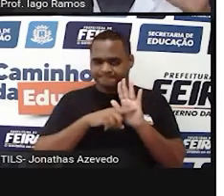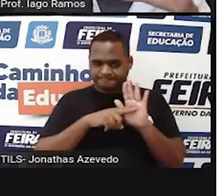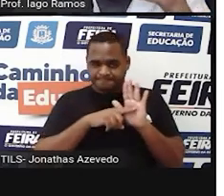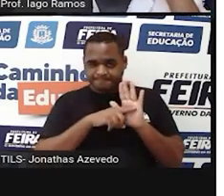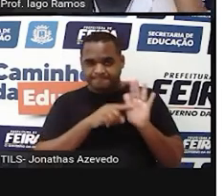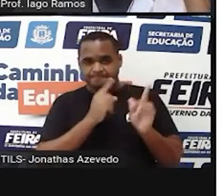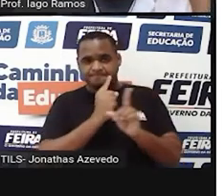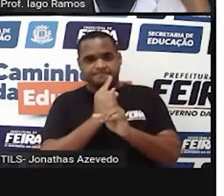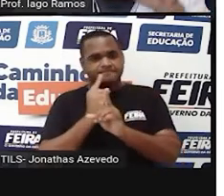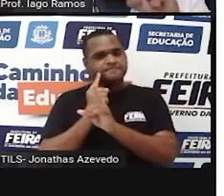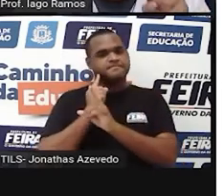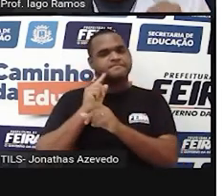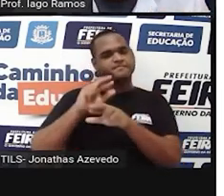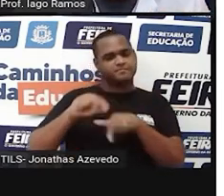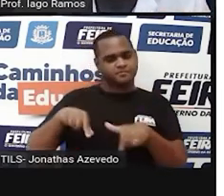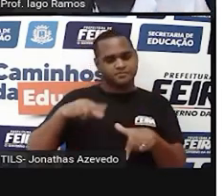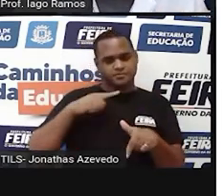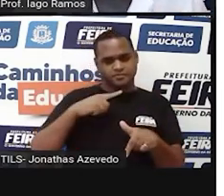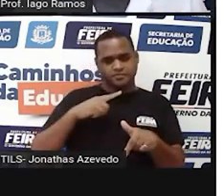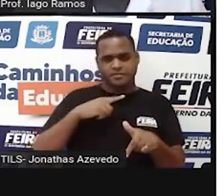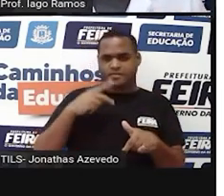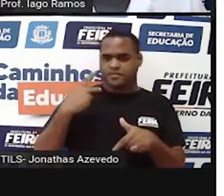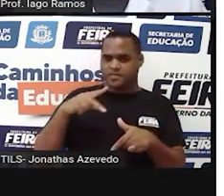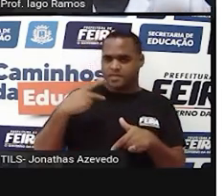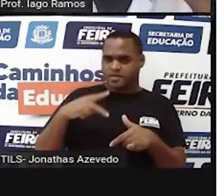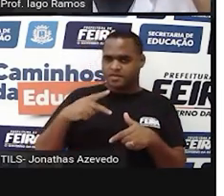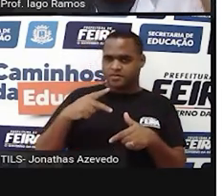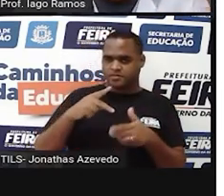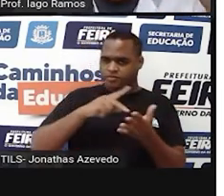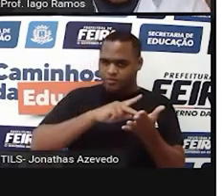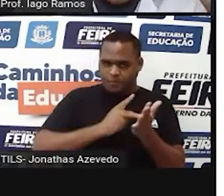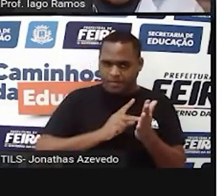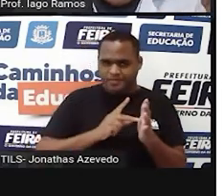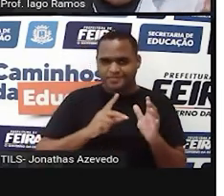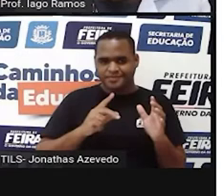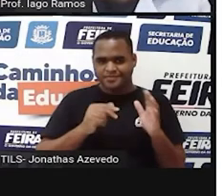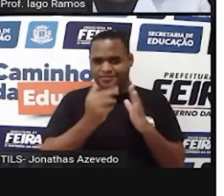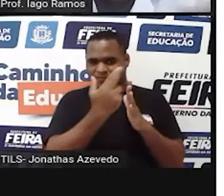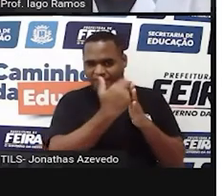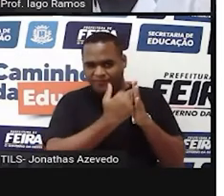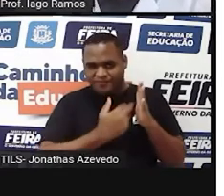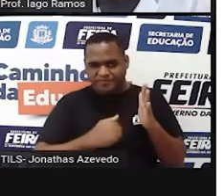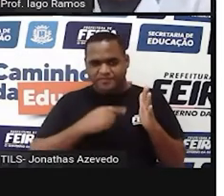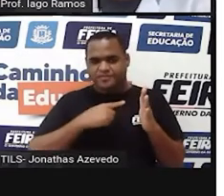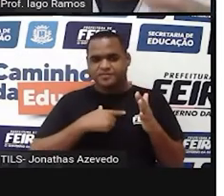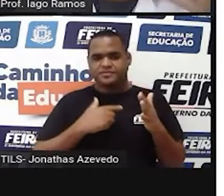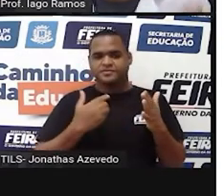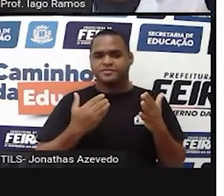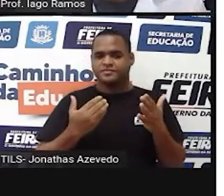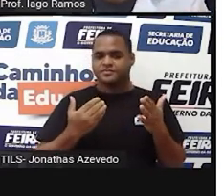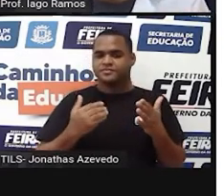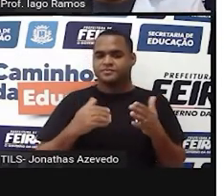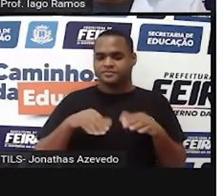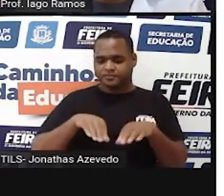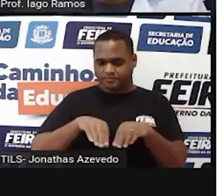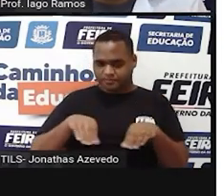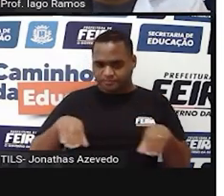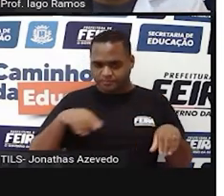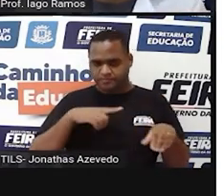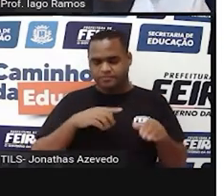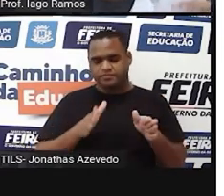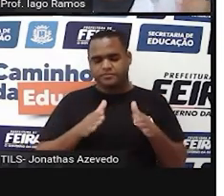Analisando essas características dessas figuras geométricas, paralelepípedo e cubo,